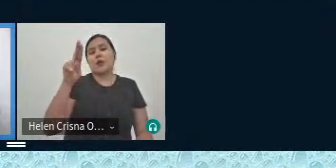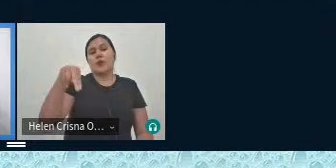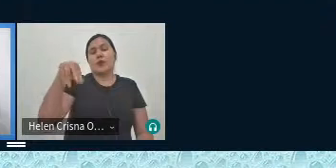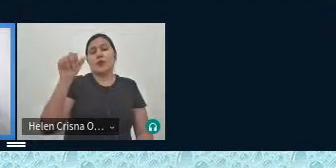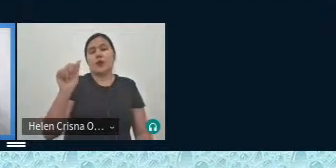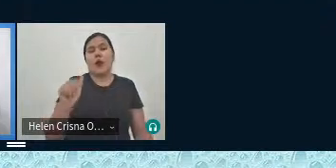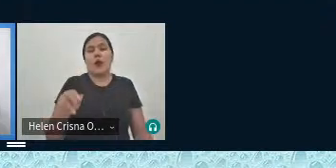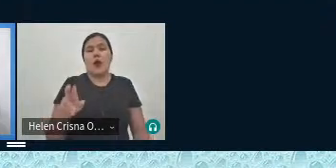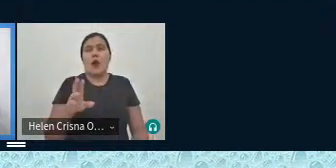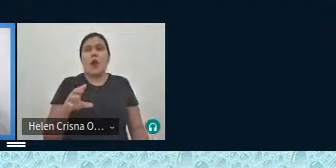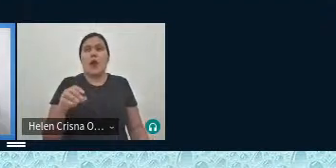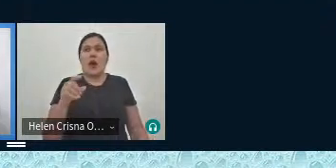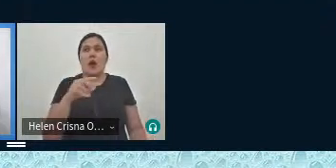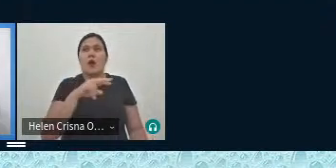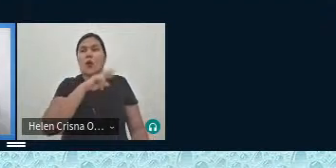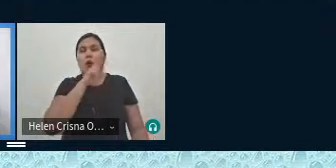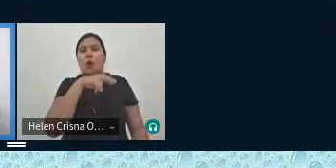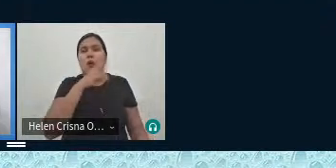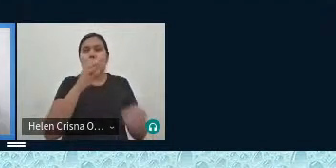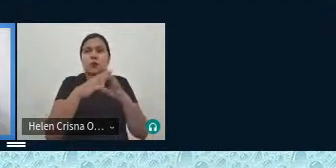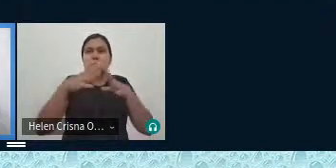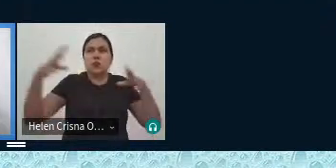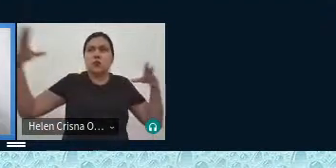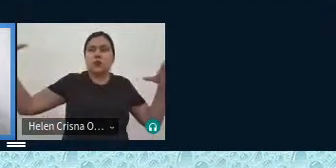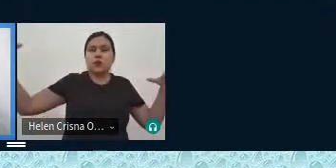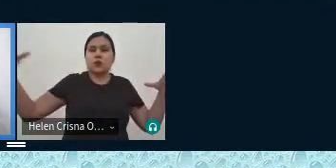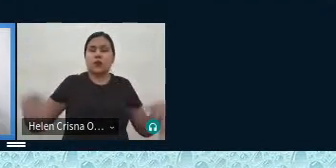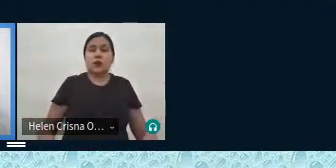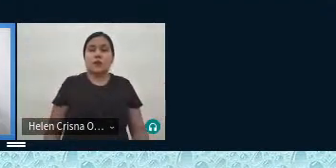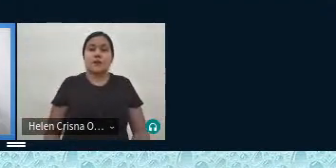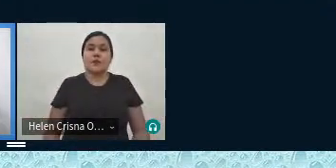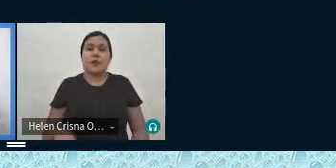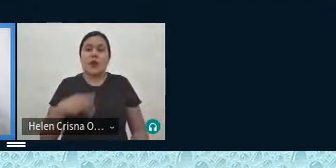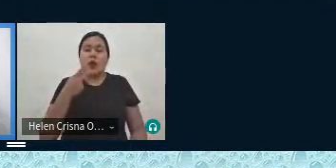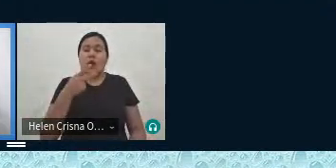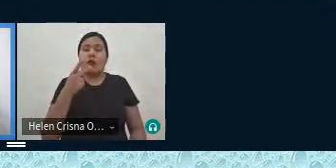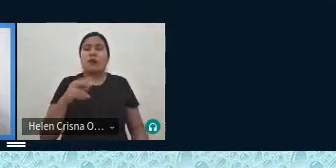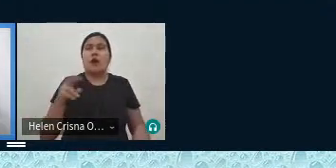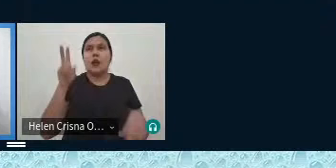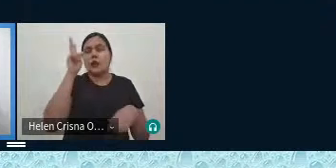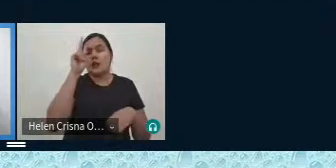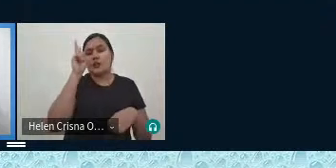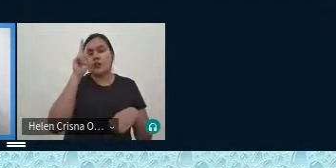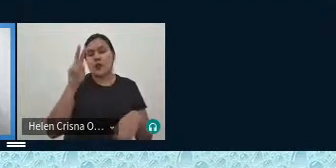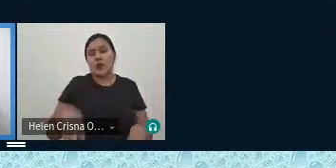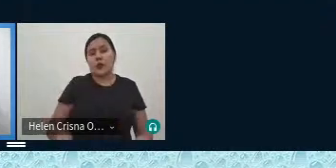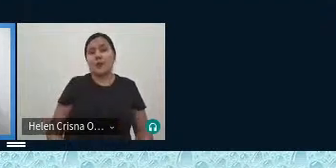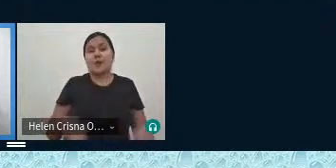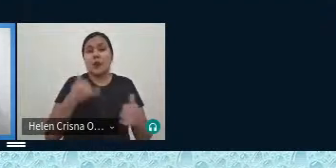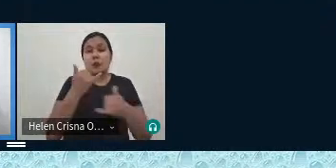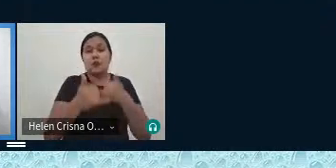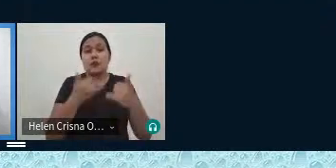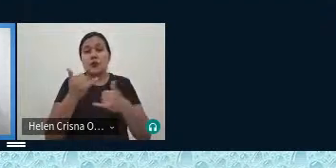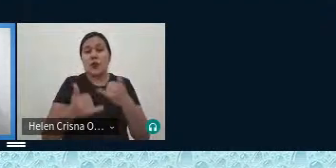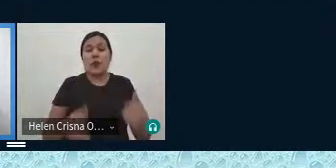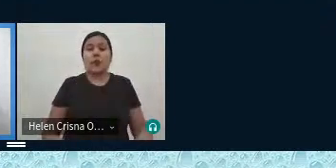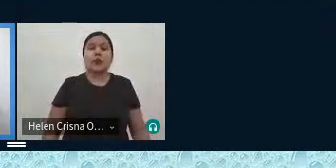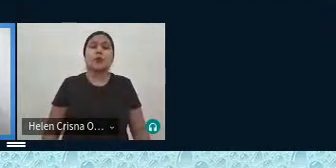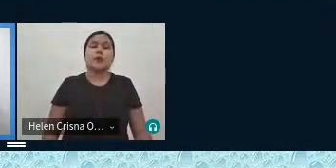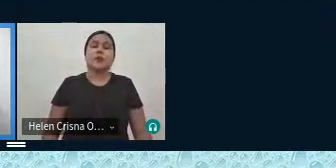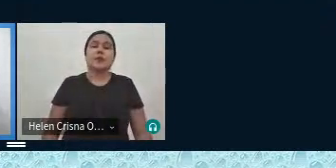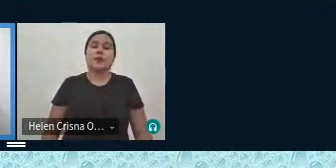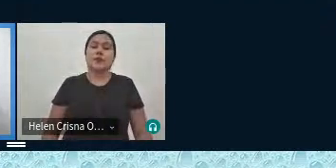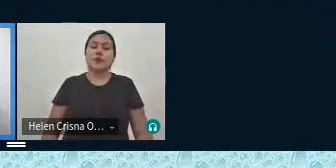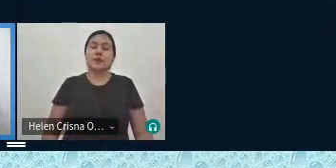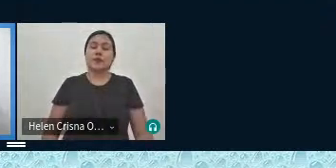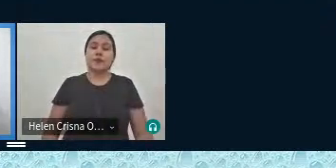tese também uma das contadoras de histórias pesquisadas ela fala dessa boiuna por isso o jogo virou saia de dentro da boiuna